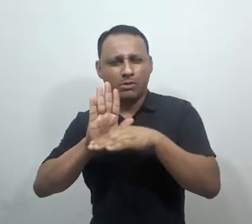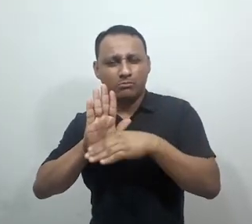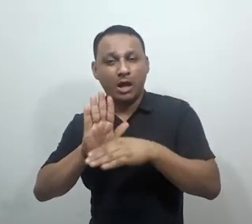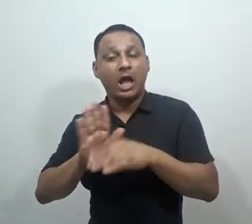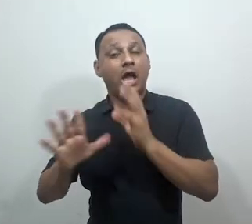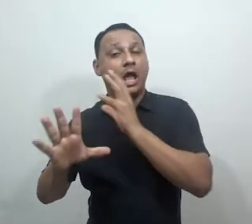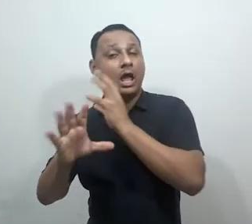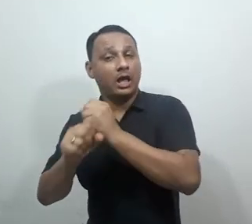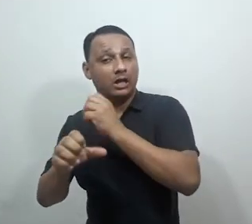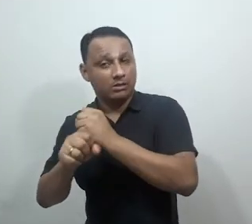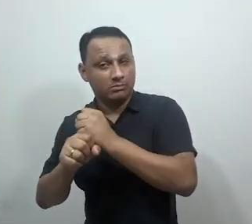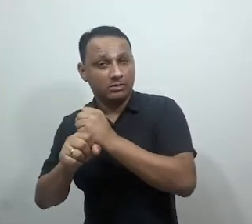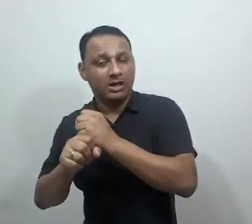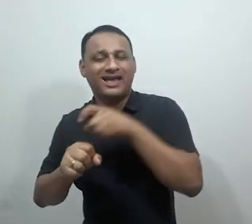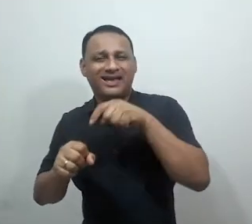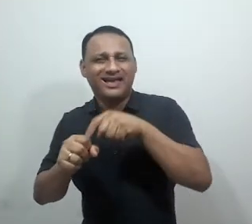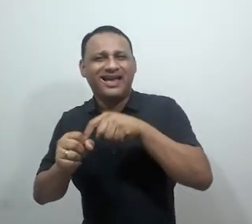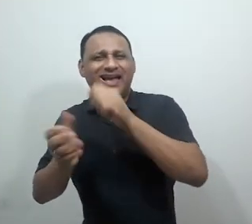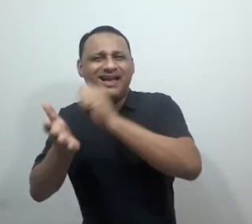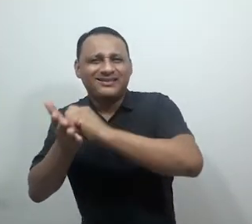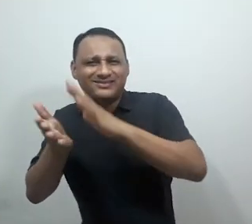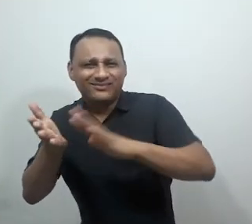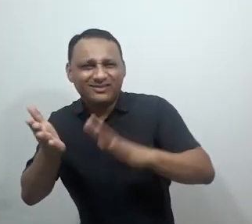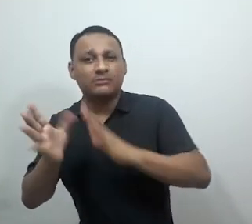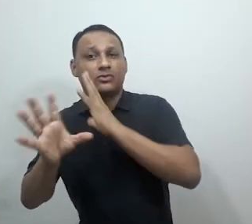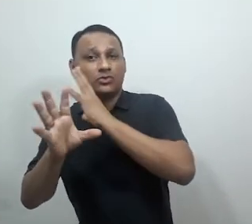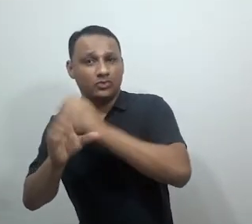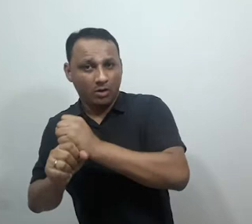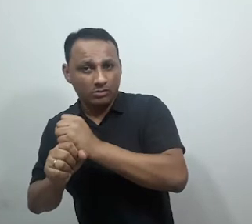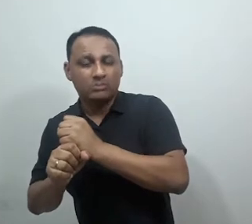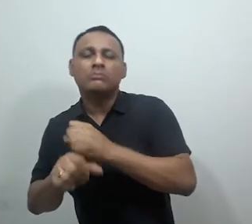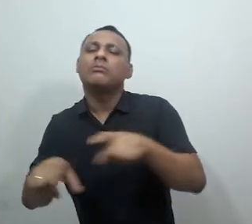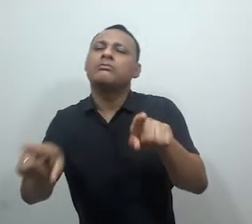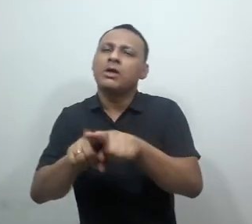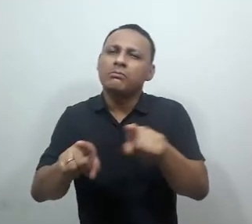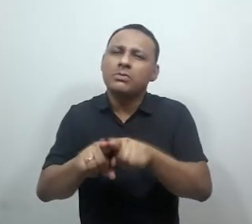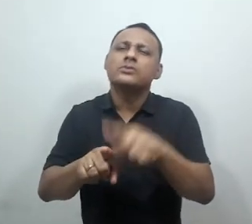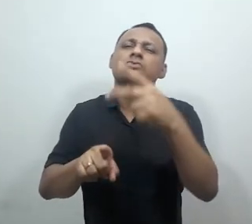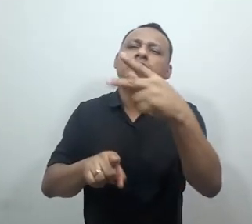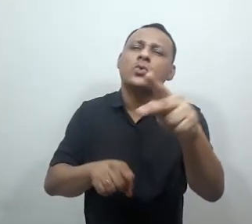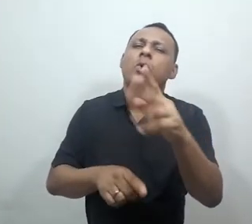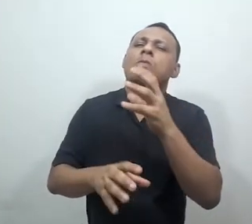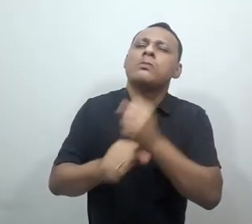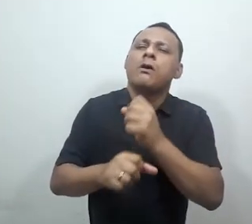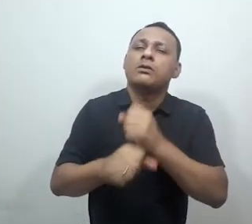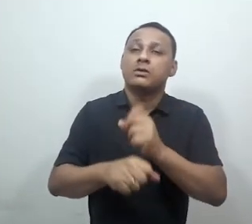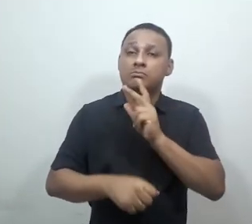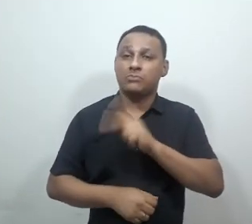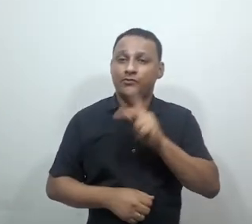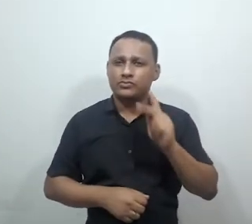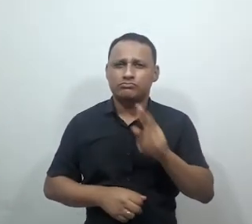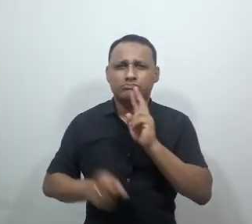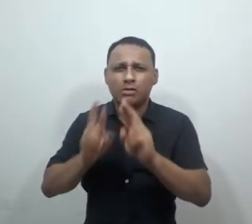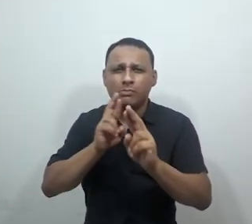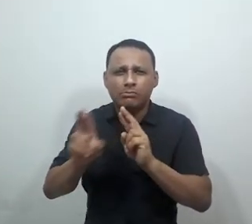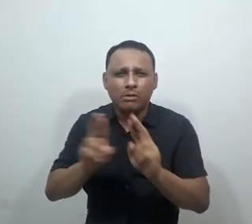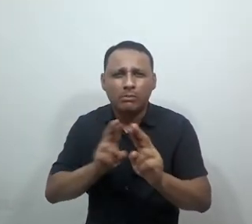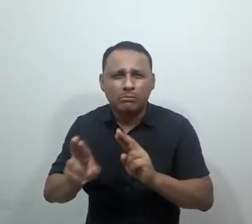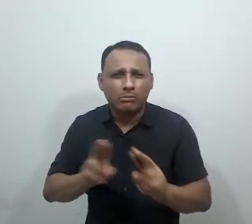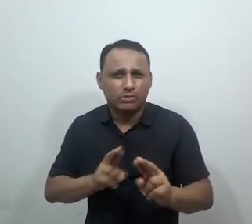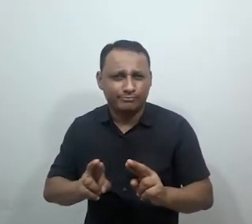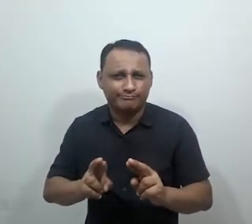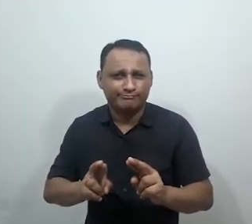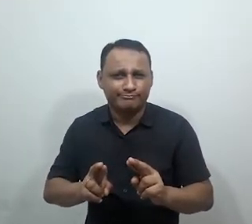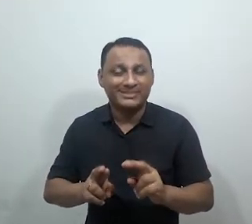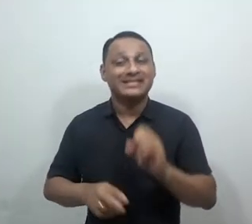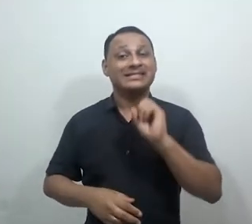atividades que valem nota dentro deste curso ou disciplina e suas respectivas notas. Notas que possuem